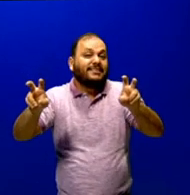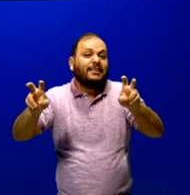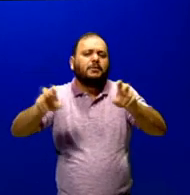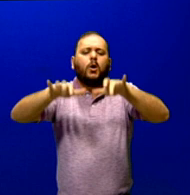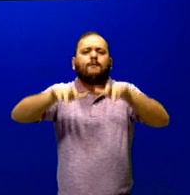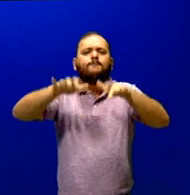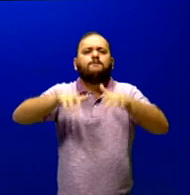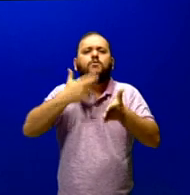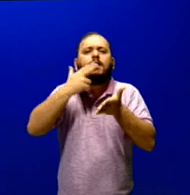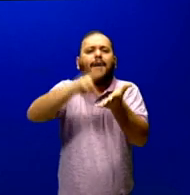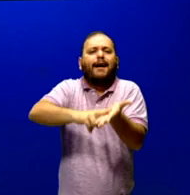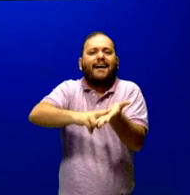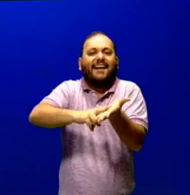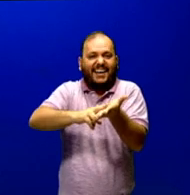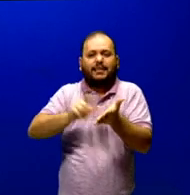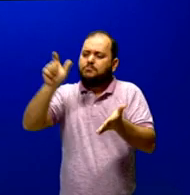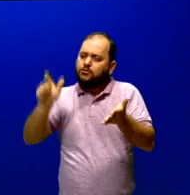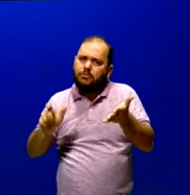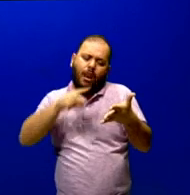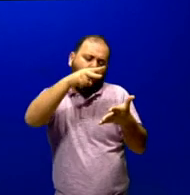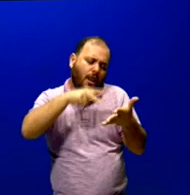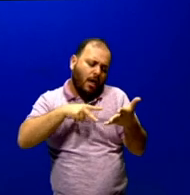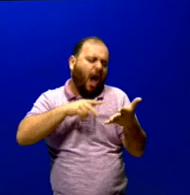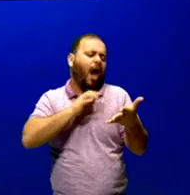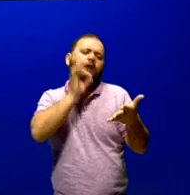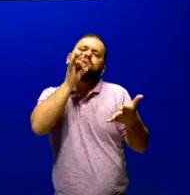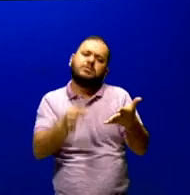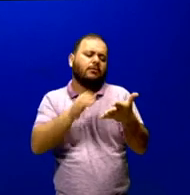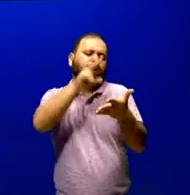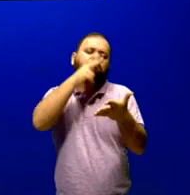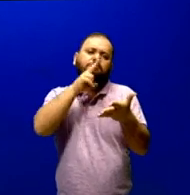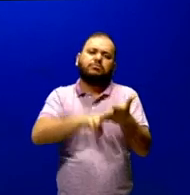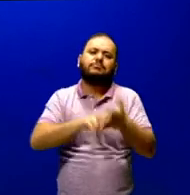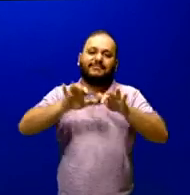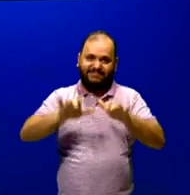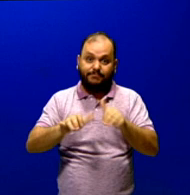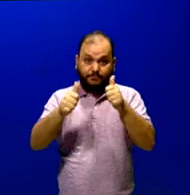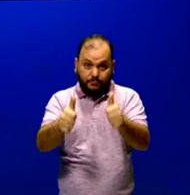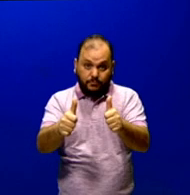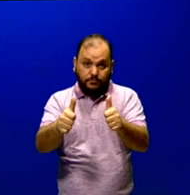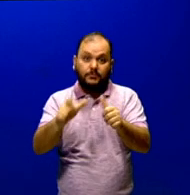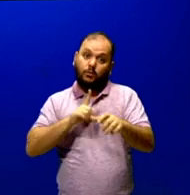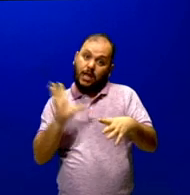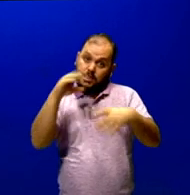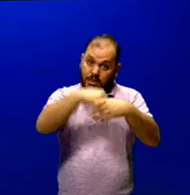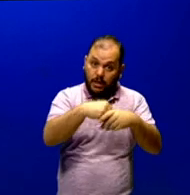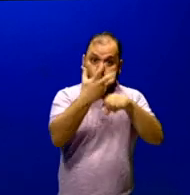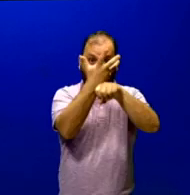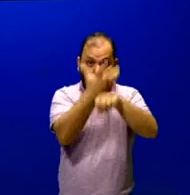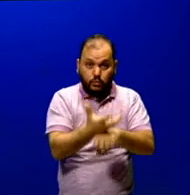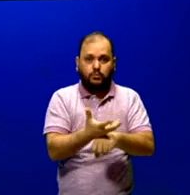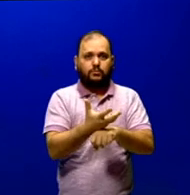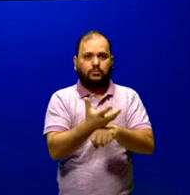que é um conteúdo previsto para o segundo semestre da primeira série do ensino médio, seguindo o currículo referência do estado de